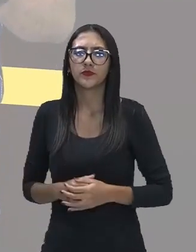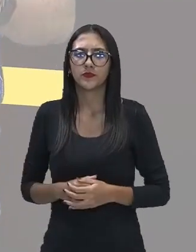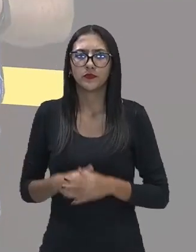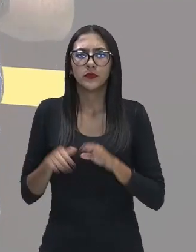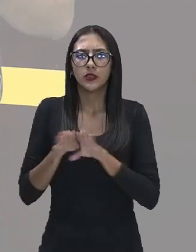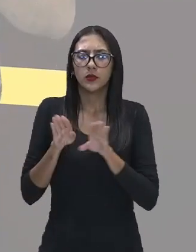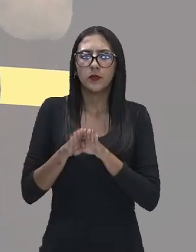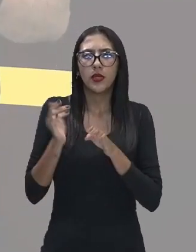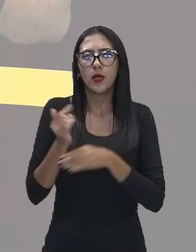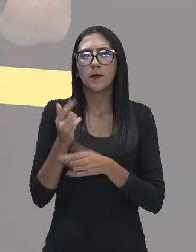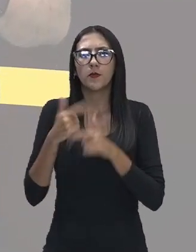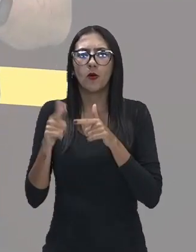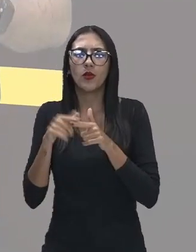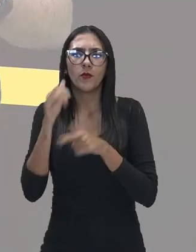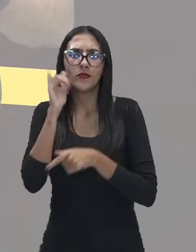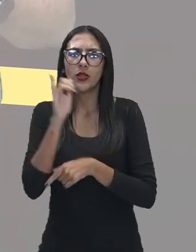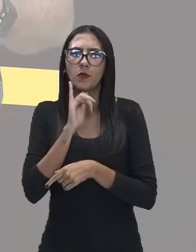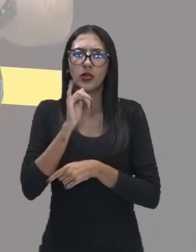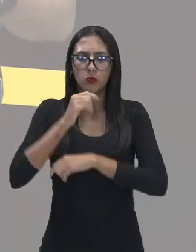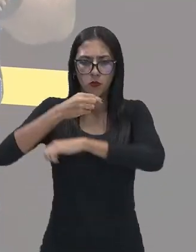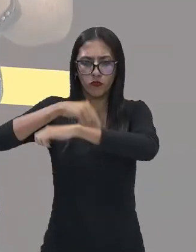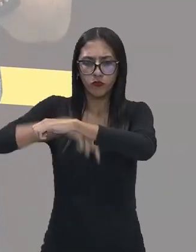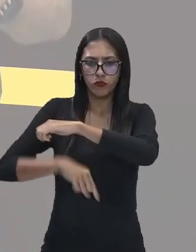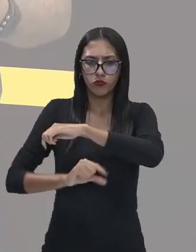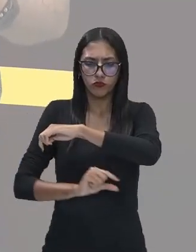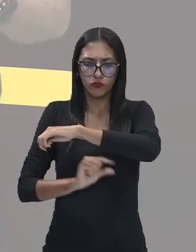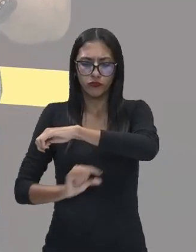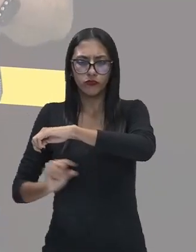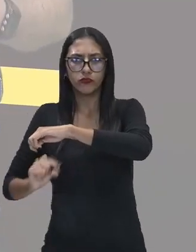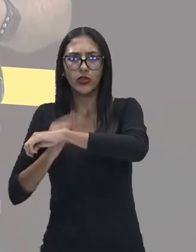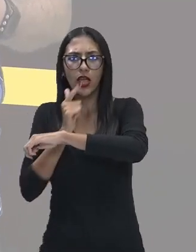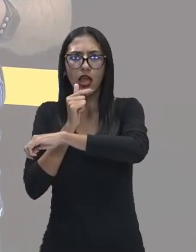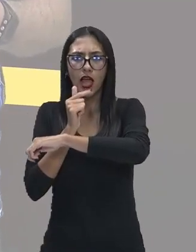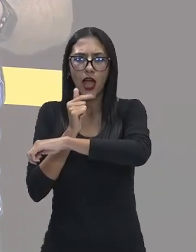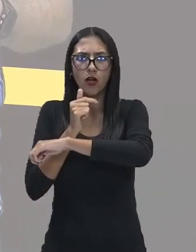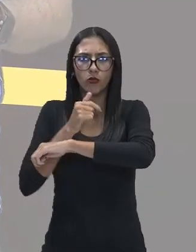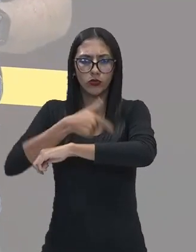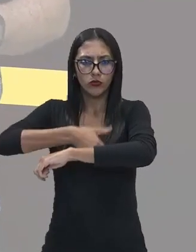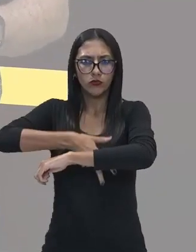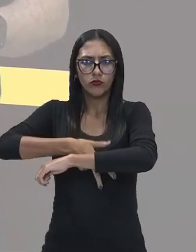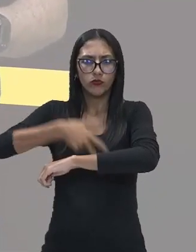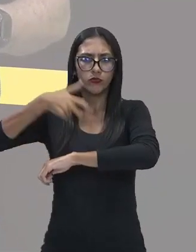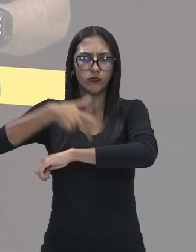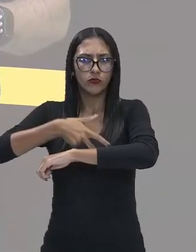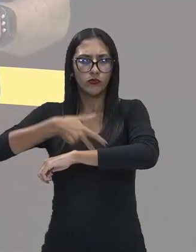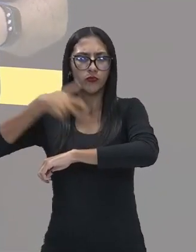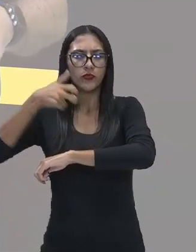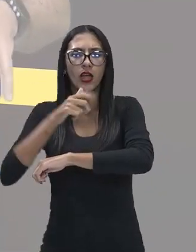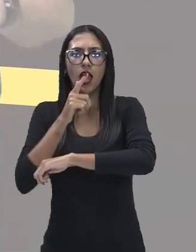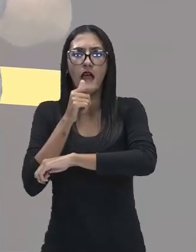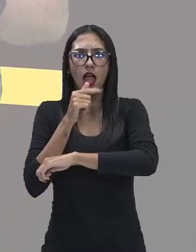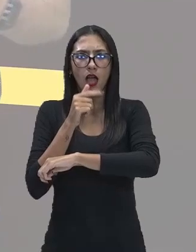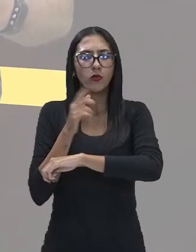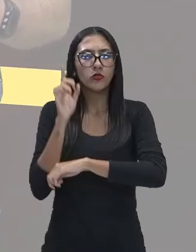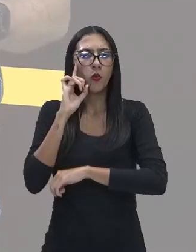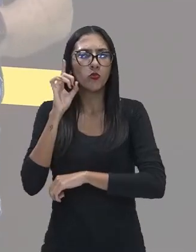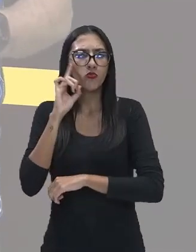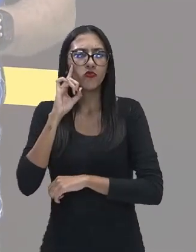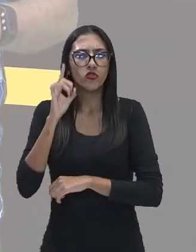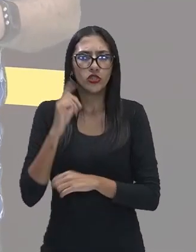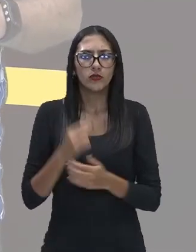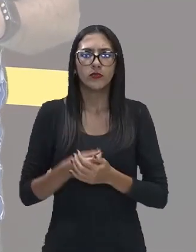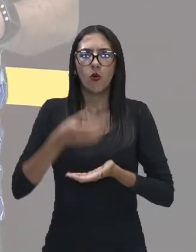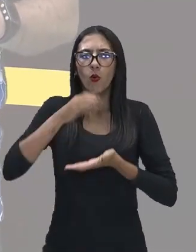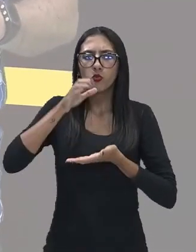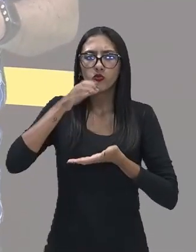artesianos tiram a água para usar, inclusive para beber no seu dia a dia. E aí há uma série de